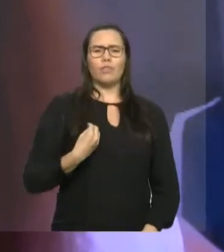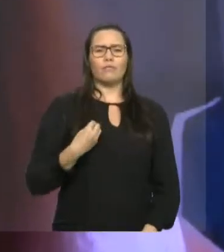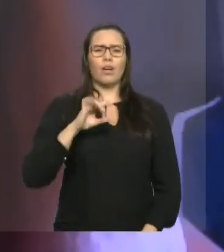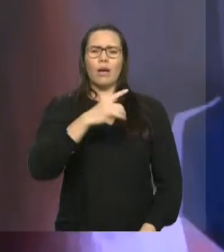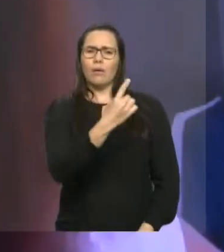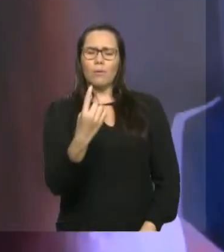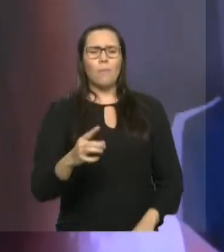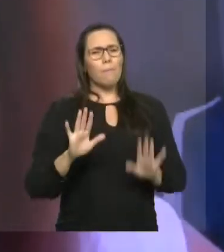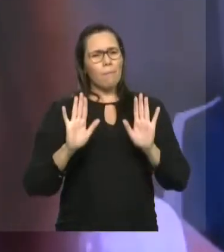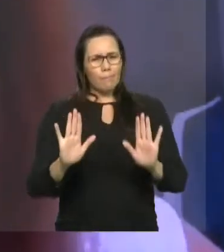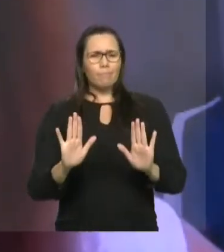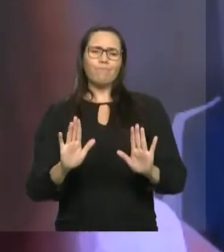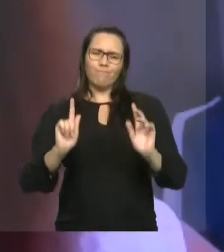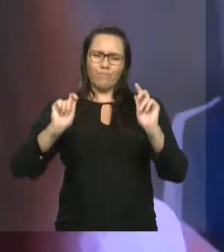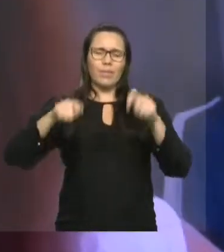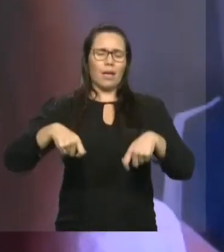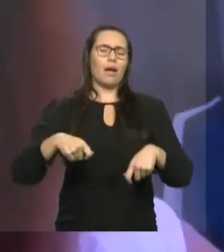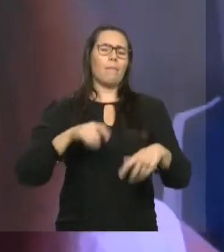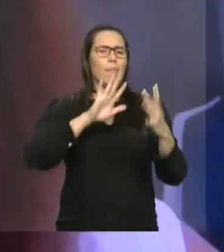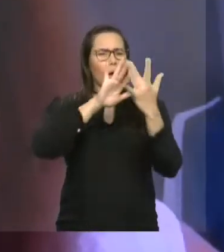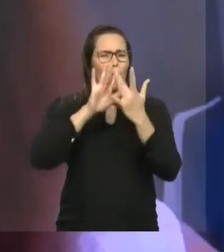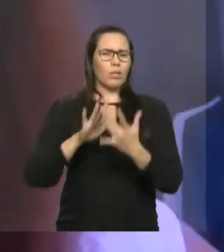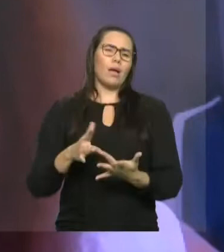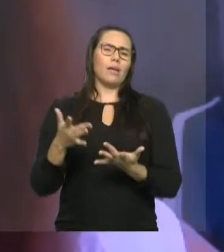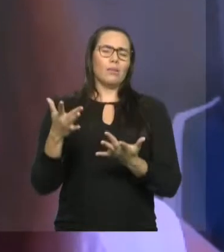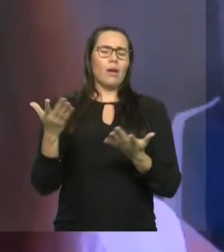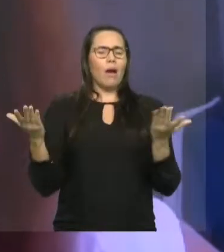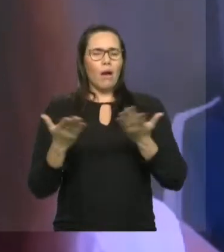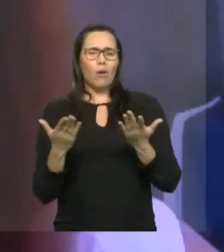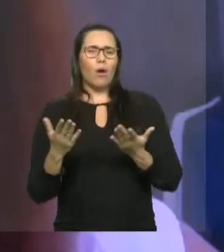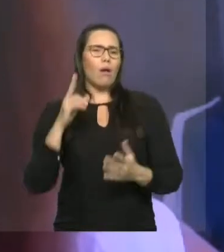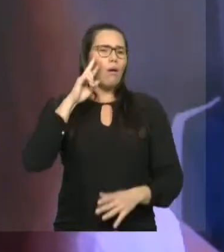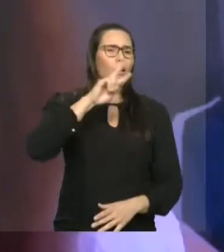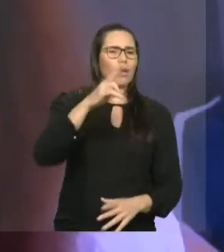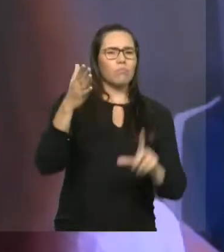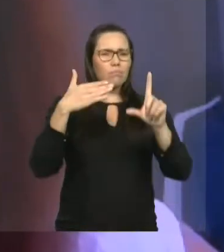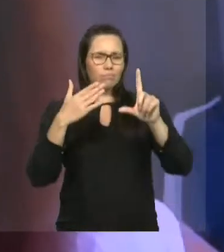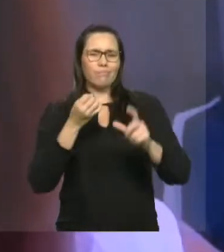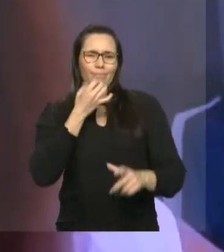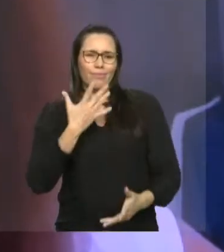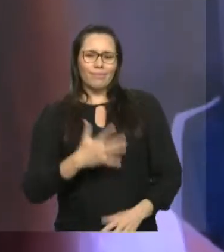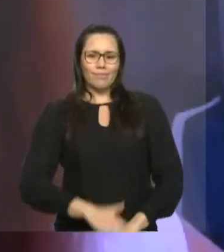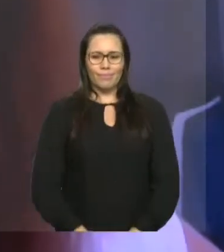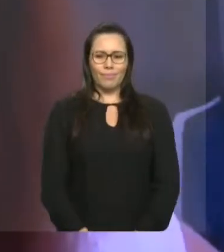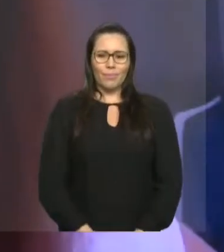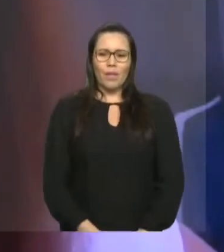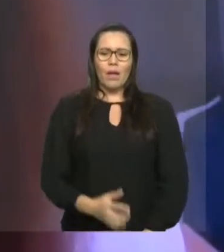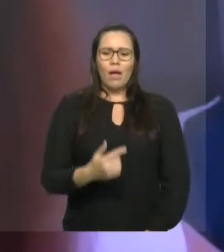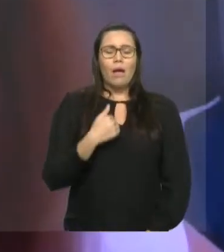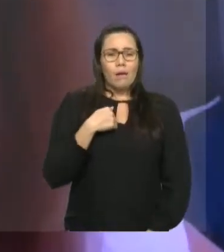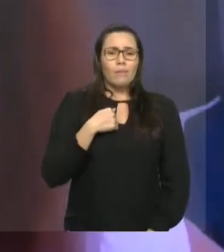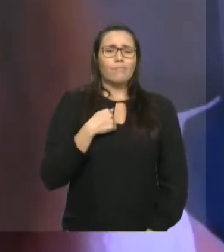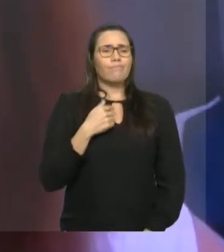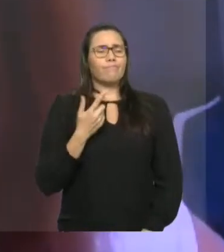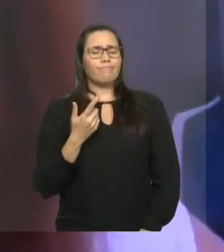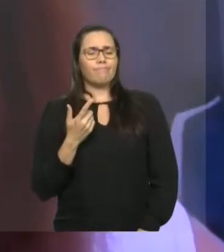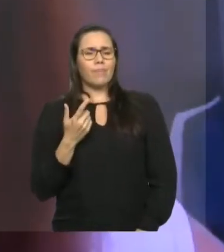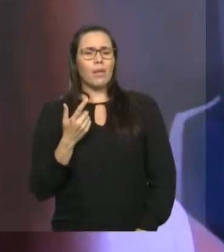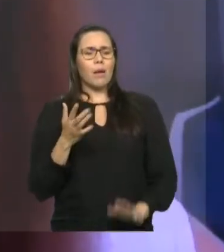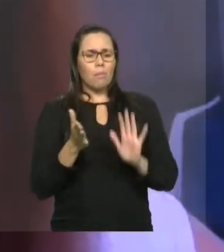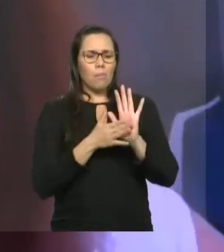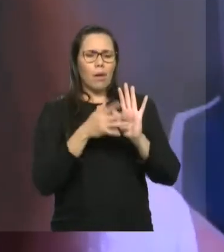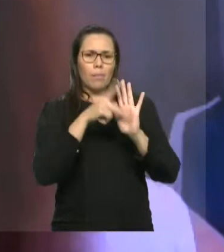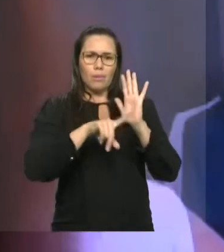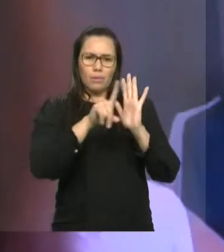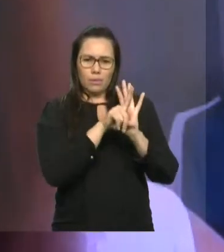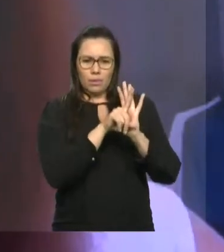prevenção é importante, porque é preciso que a gente vá buscar os sinais, o que vai, quais